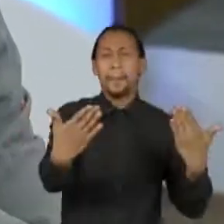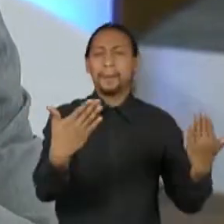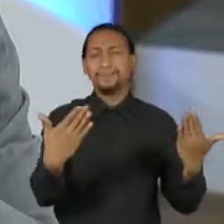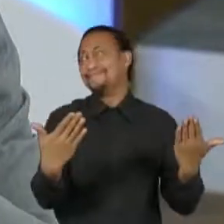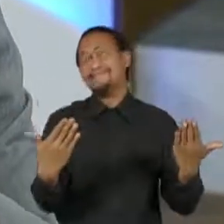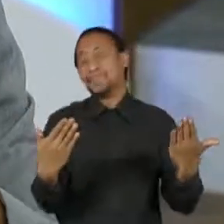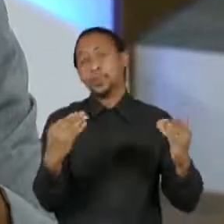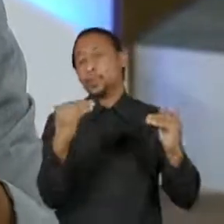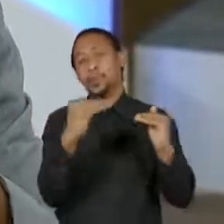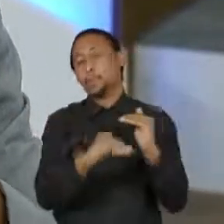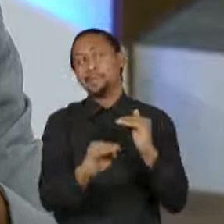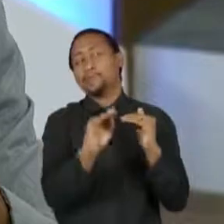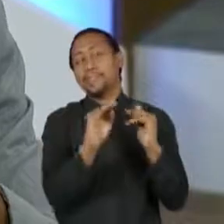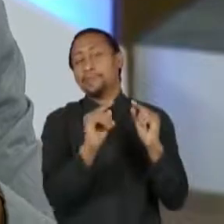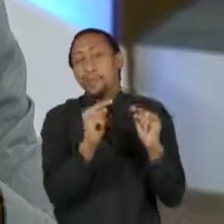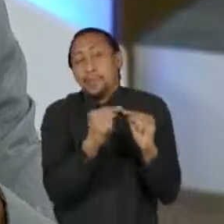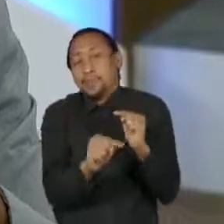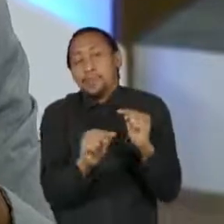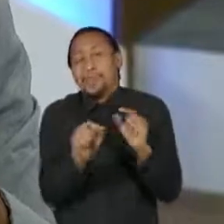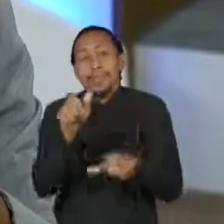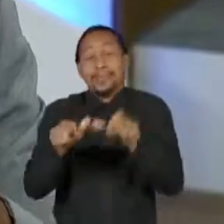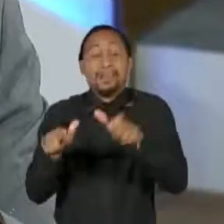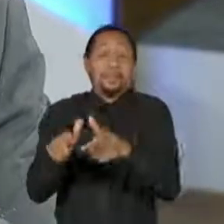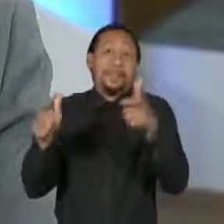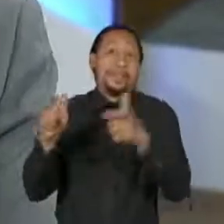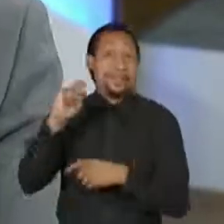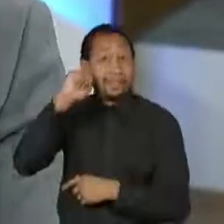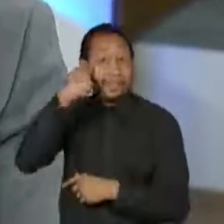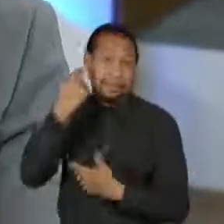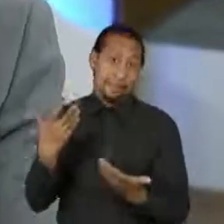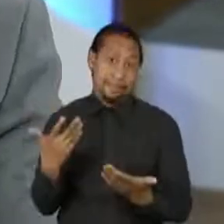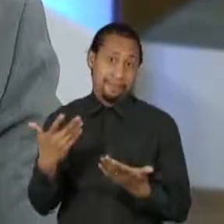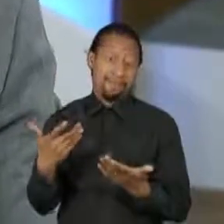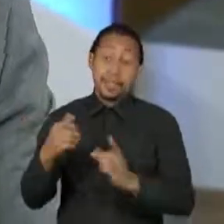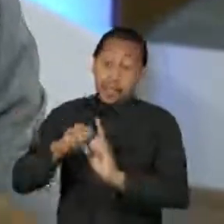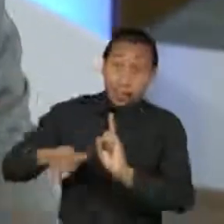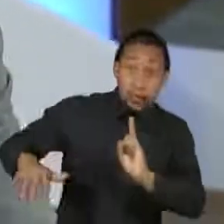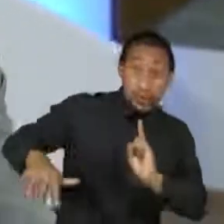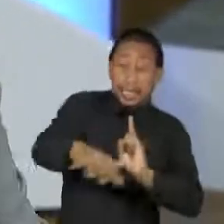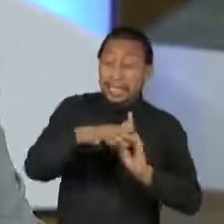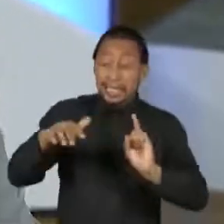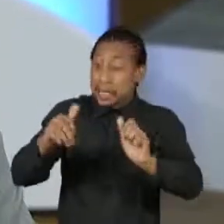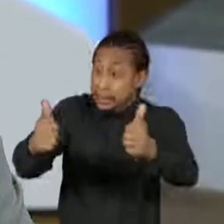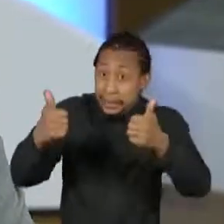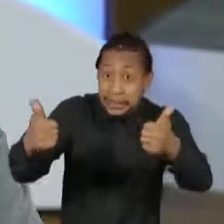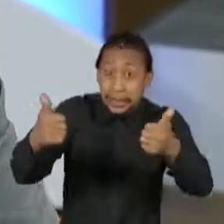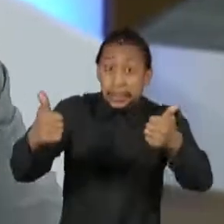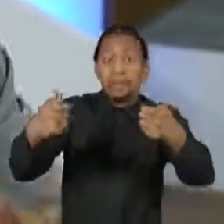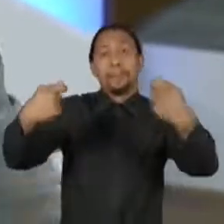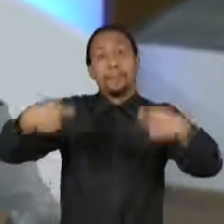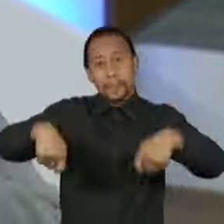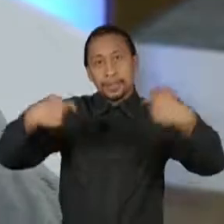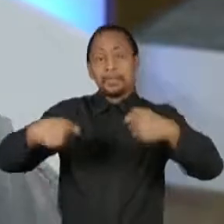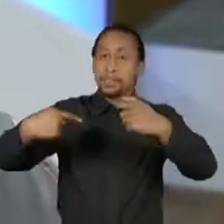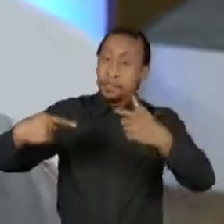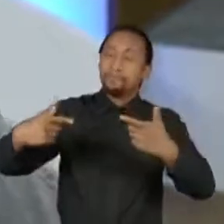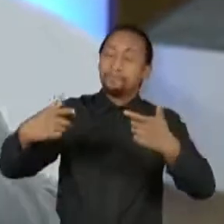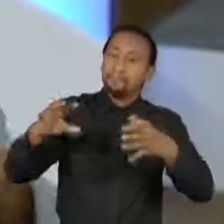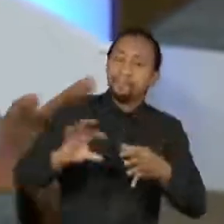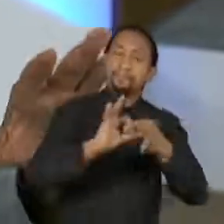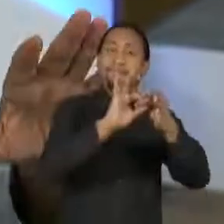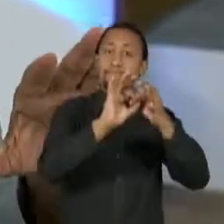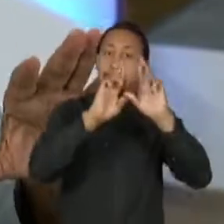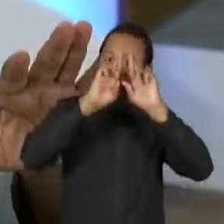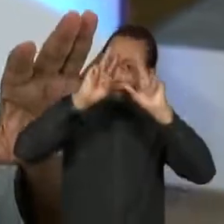de maioria negra. O bem-estar social tem que ser bem-estar sociorracial. Ele tem que ter esse link. E aí nós temos